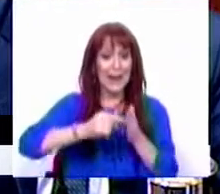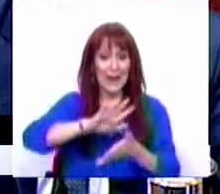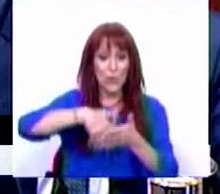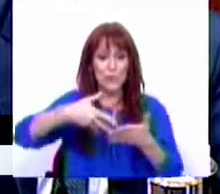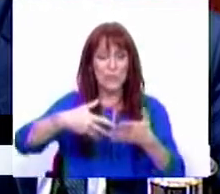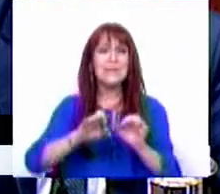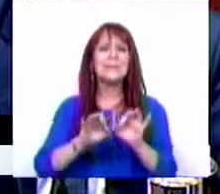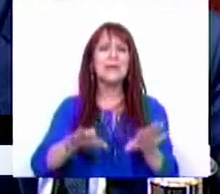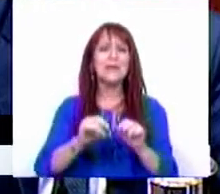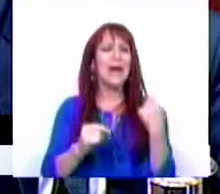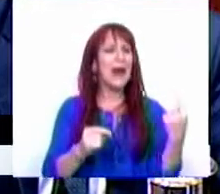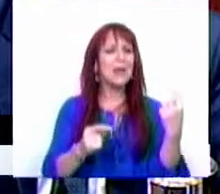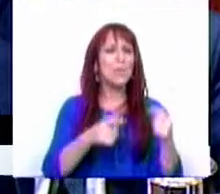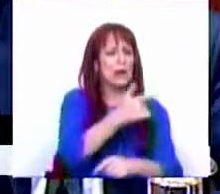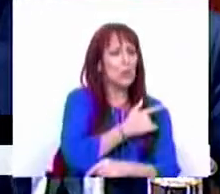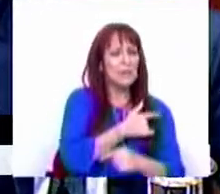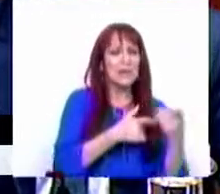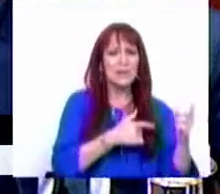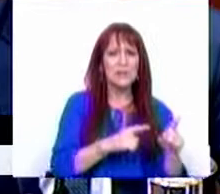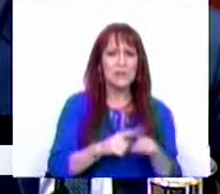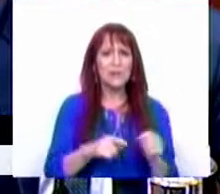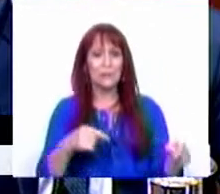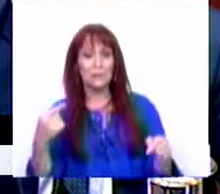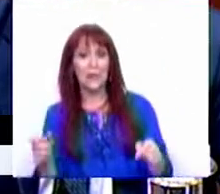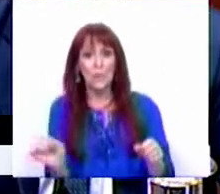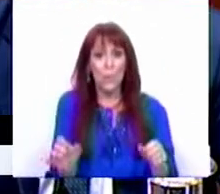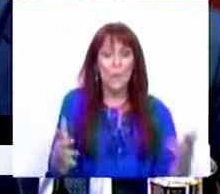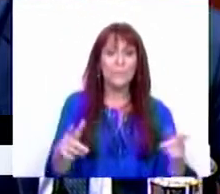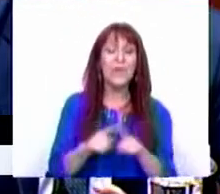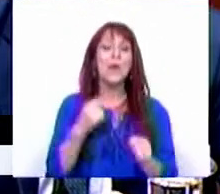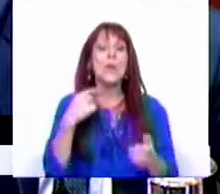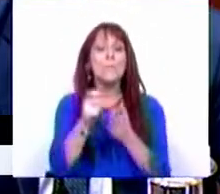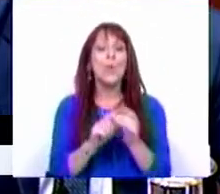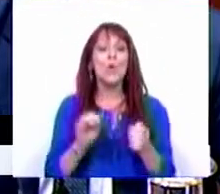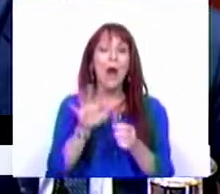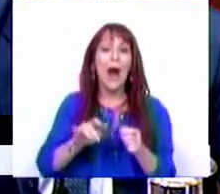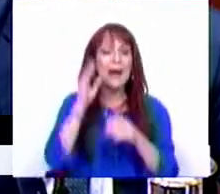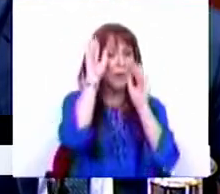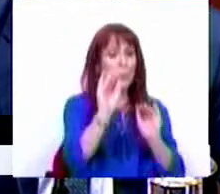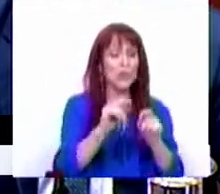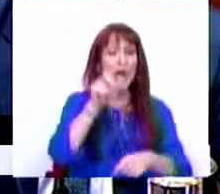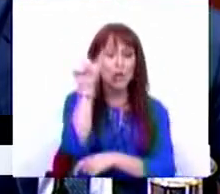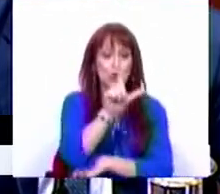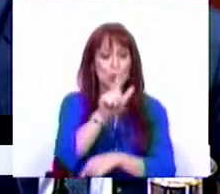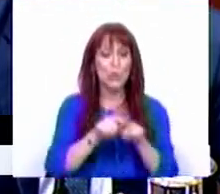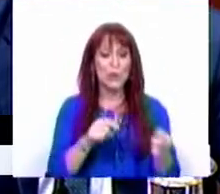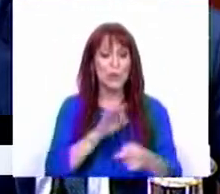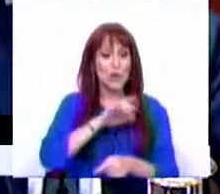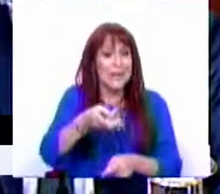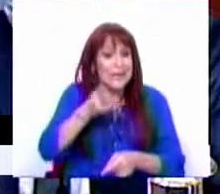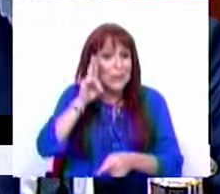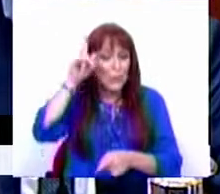que corresponde a cada uma das turmas tape e não tape. E por isso, na indicação de componente letiva, logo em julho, os senhores